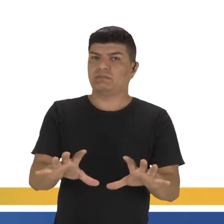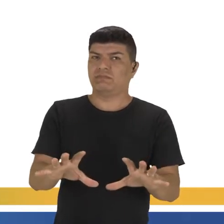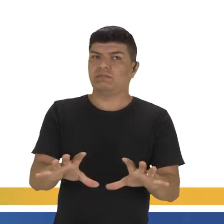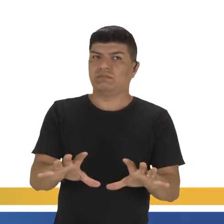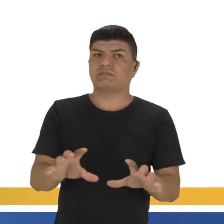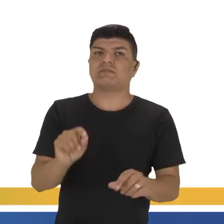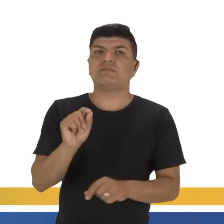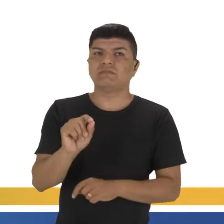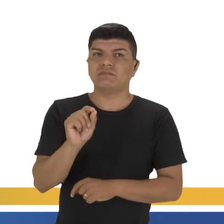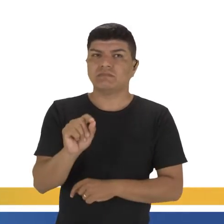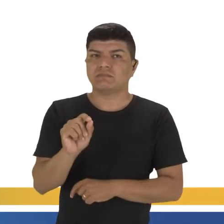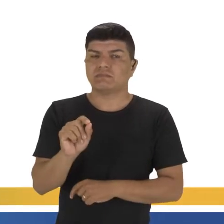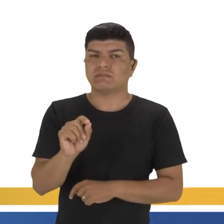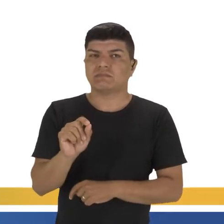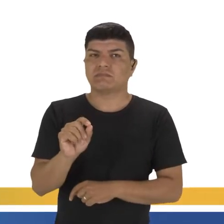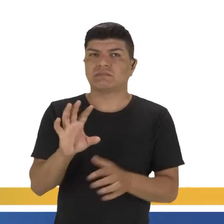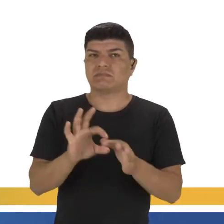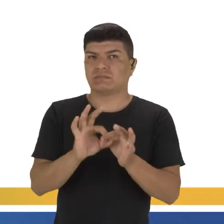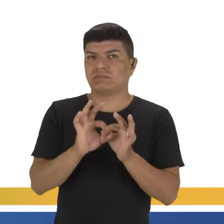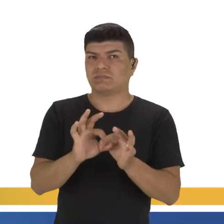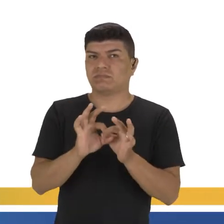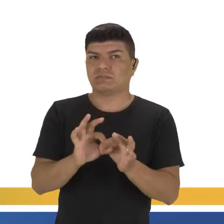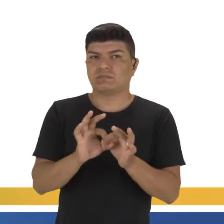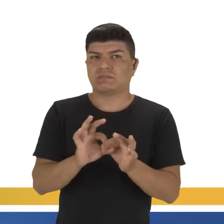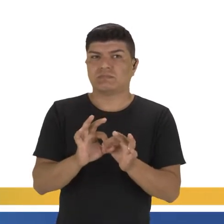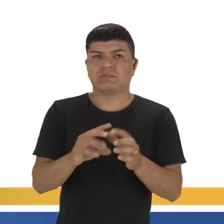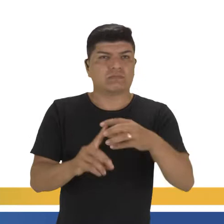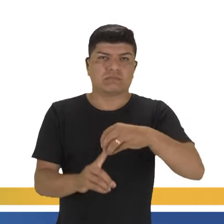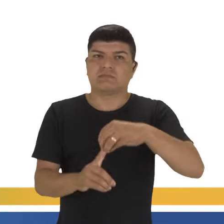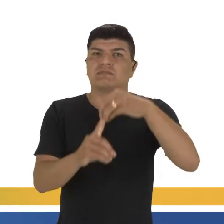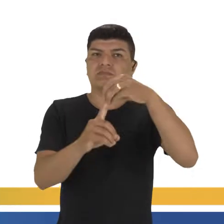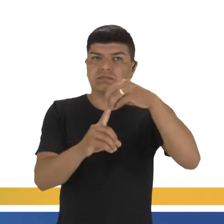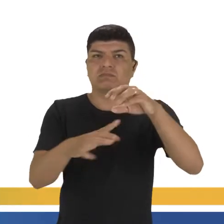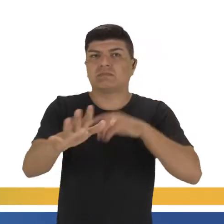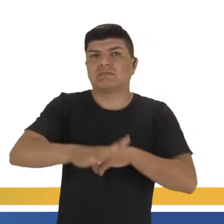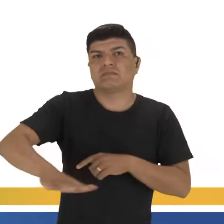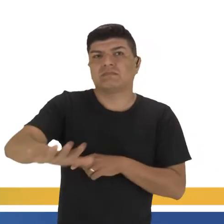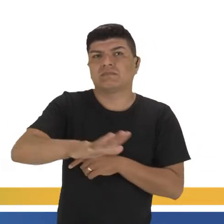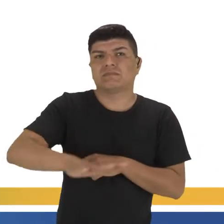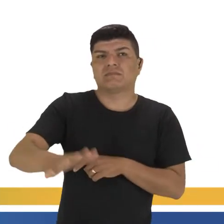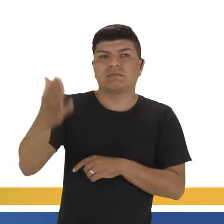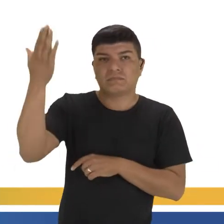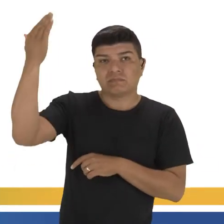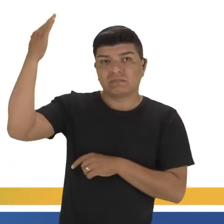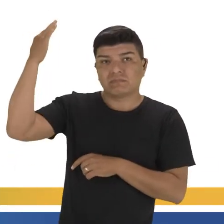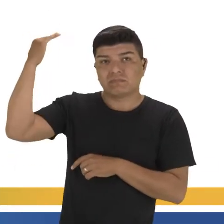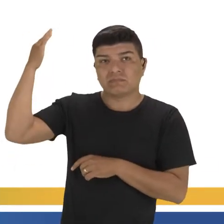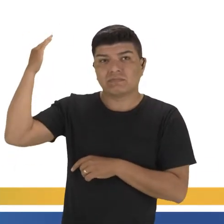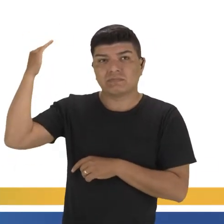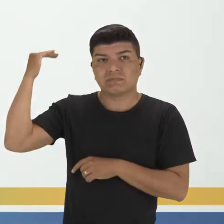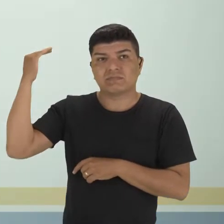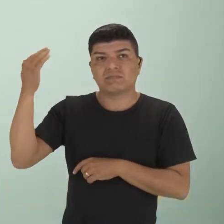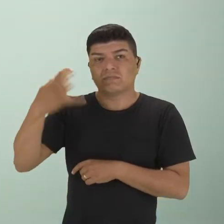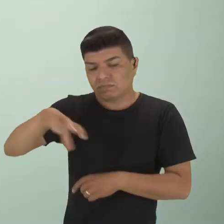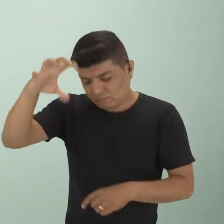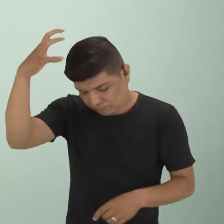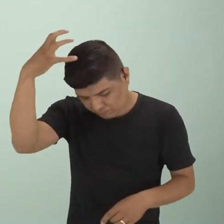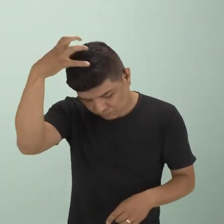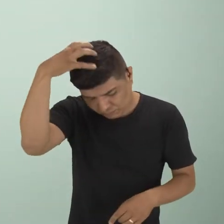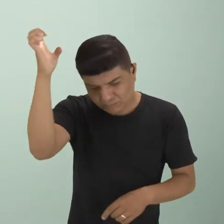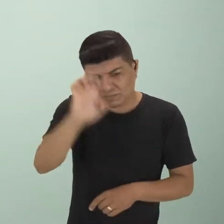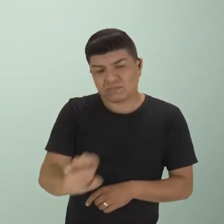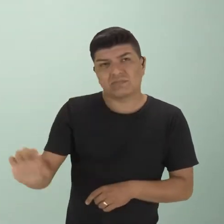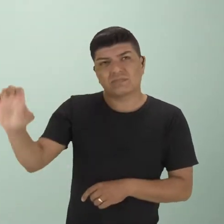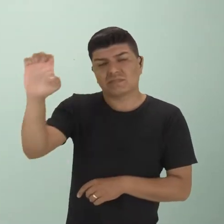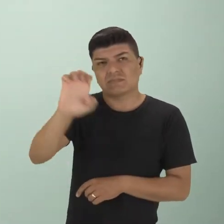ligado a uma autonomia absolutista ainda, baseada lá no período dos grandes reis